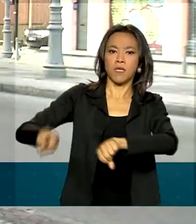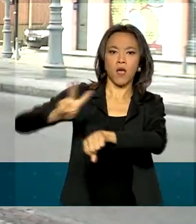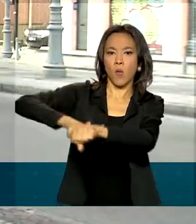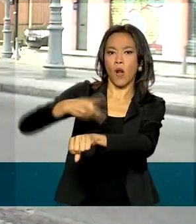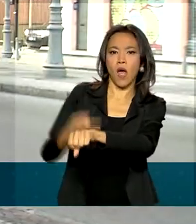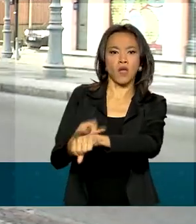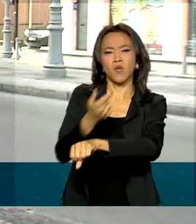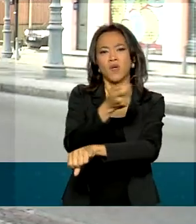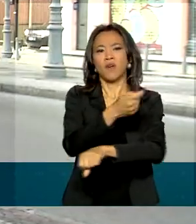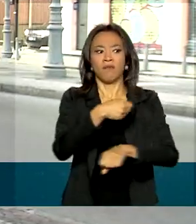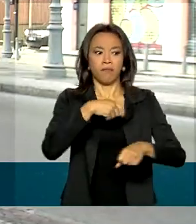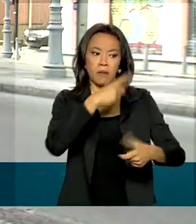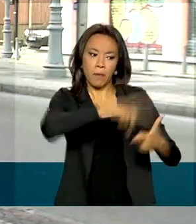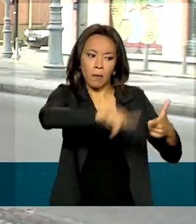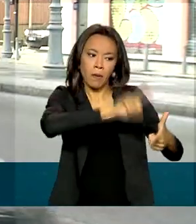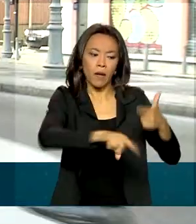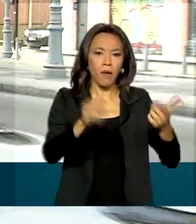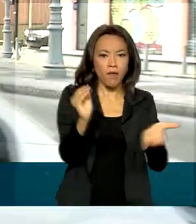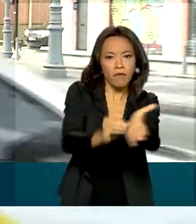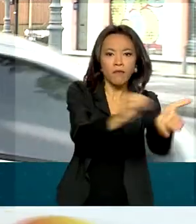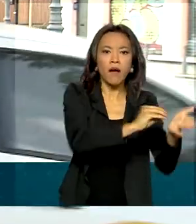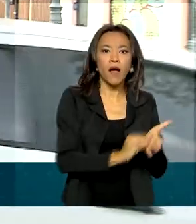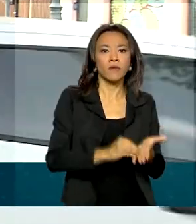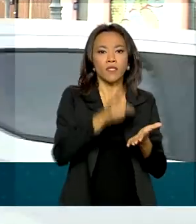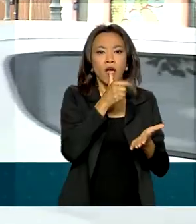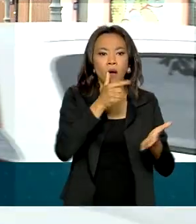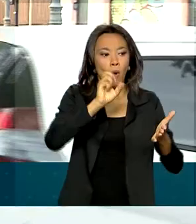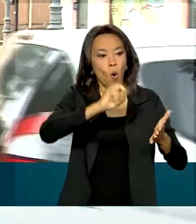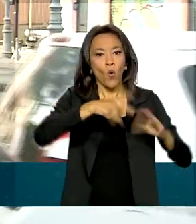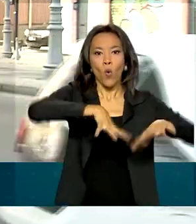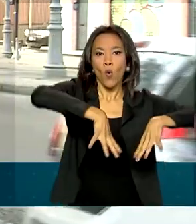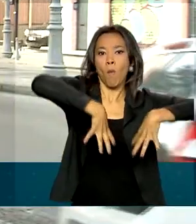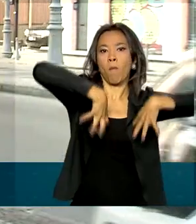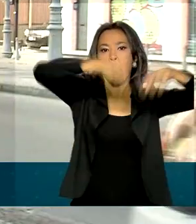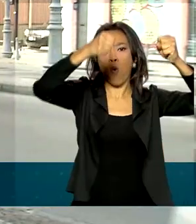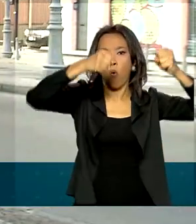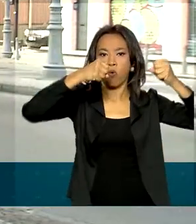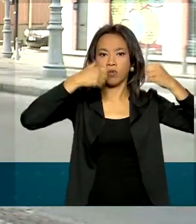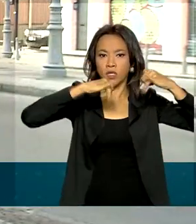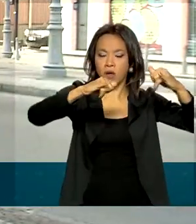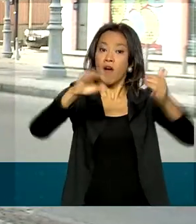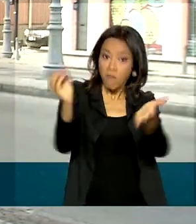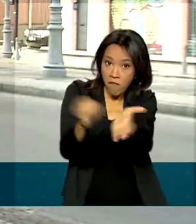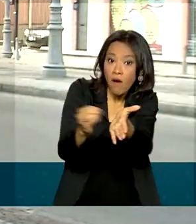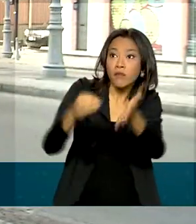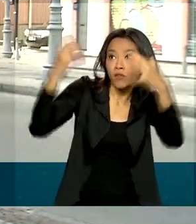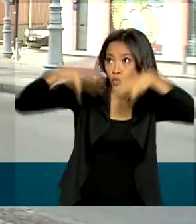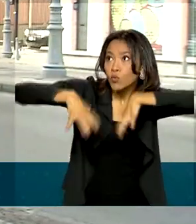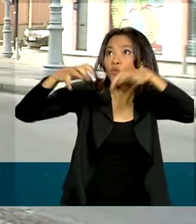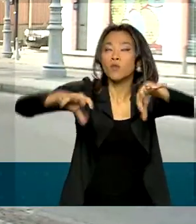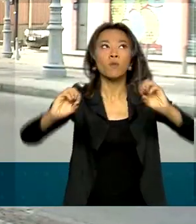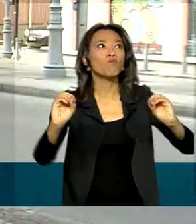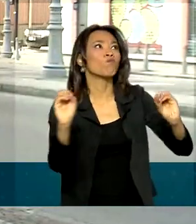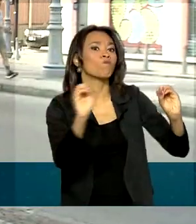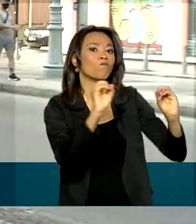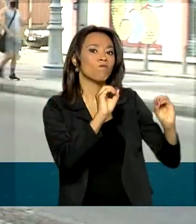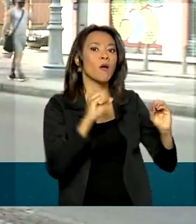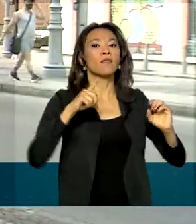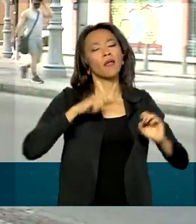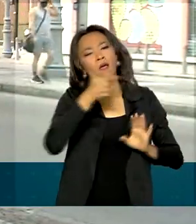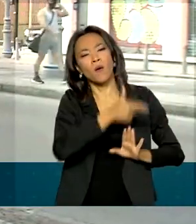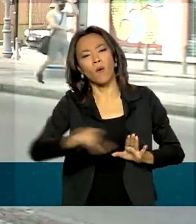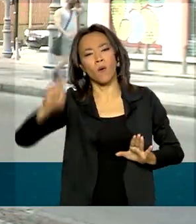sofrer racionamento ou mesmo apagões de energia. Mesmo com a falta de chuvas, o país também conta com outras